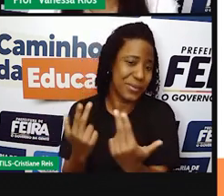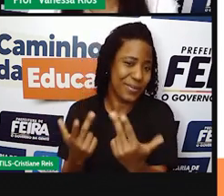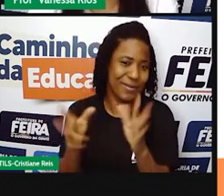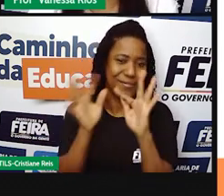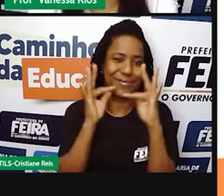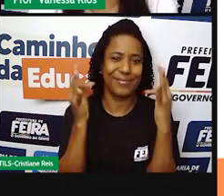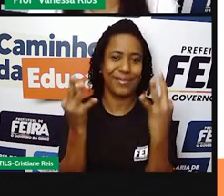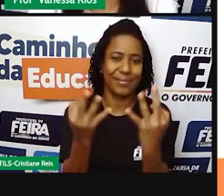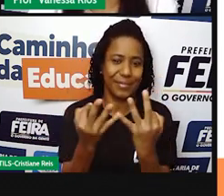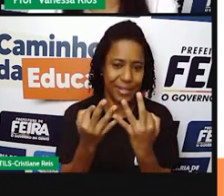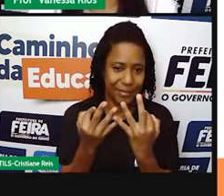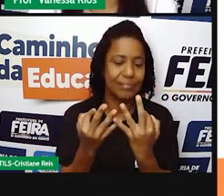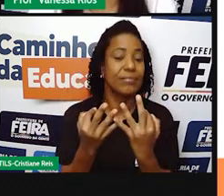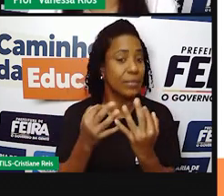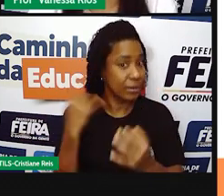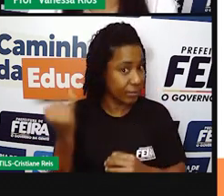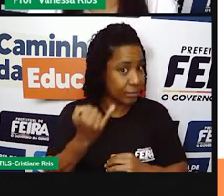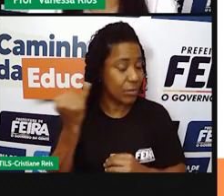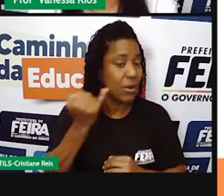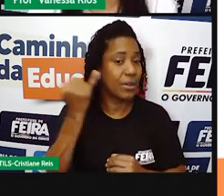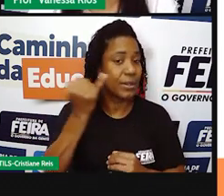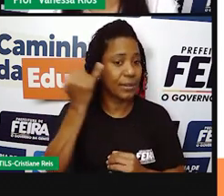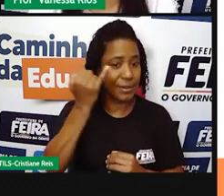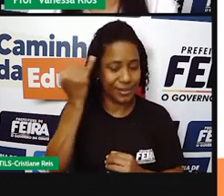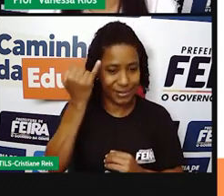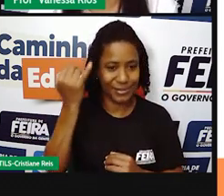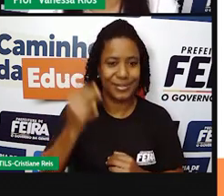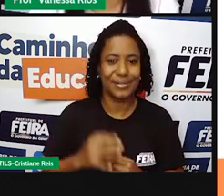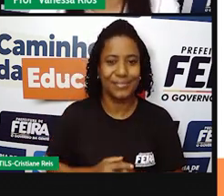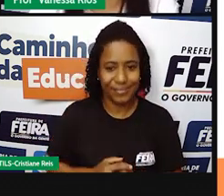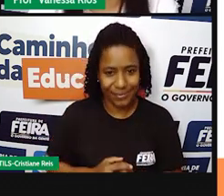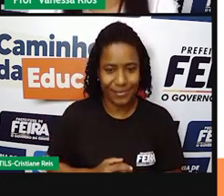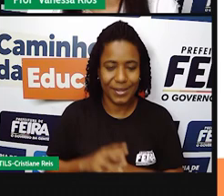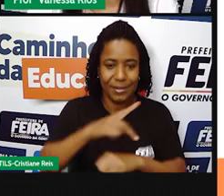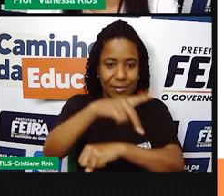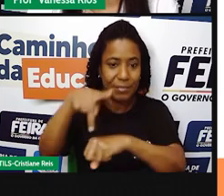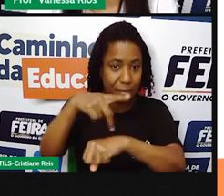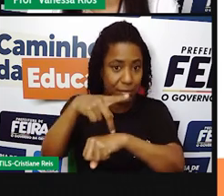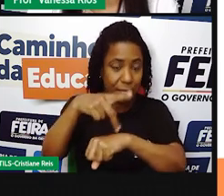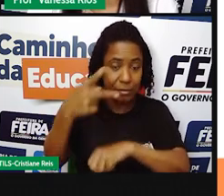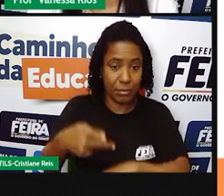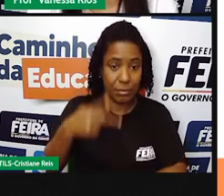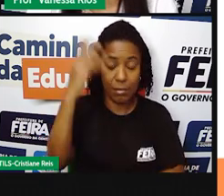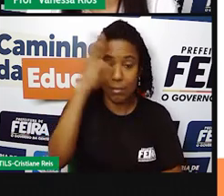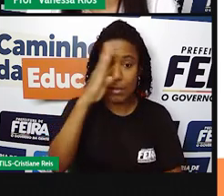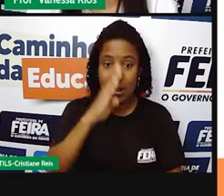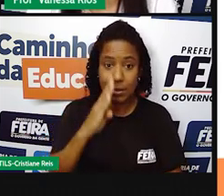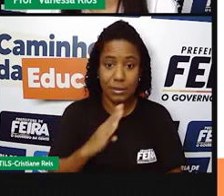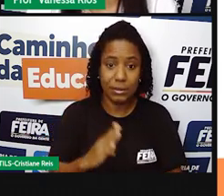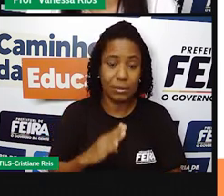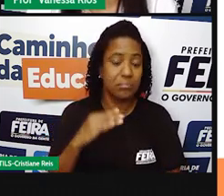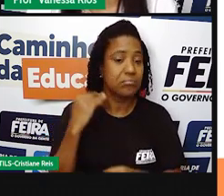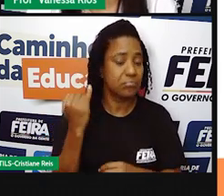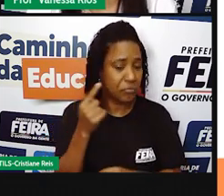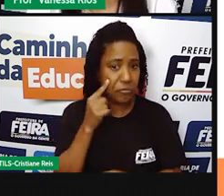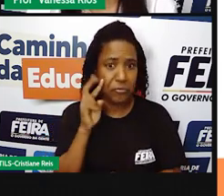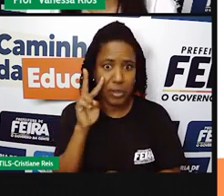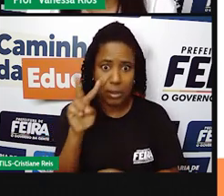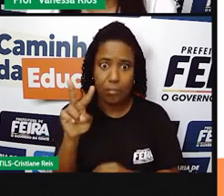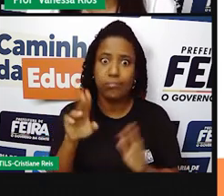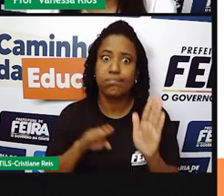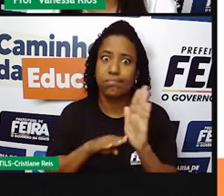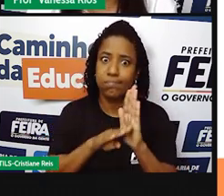importante aí em relação à formação das famílias no nosso país. E assim, a gente observa que isso faz